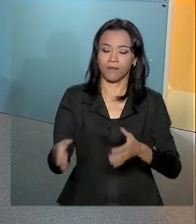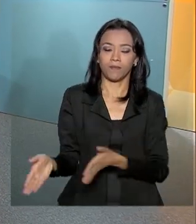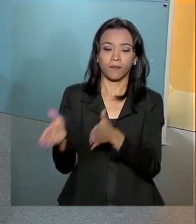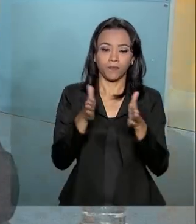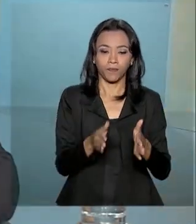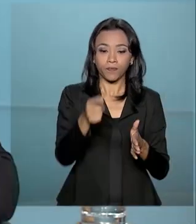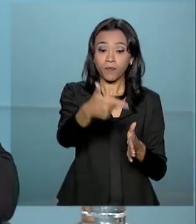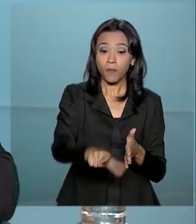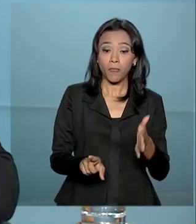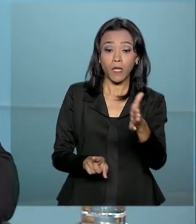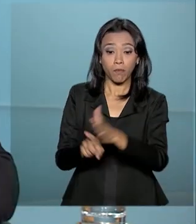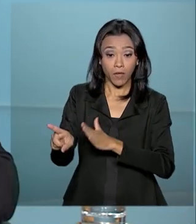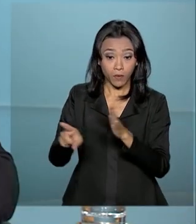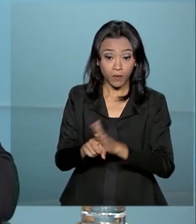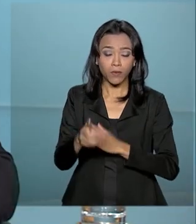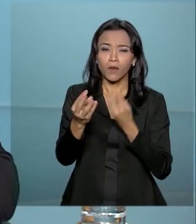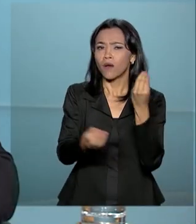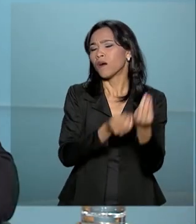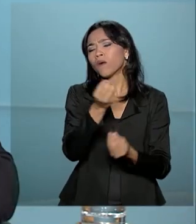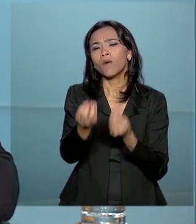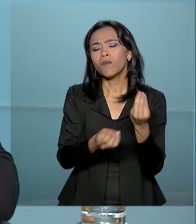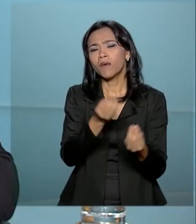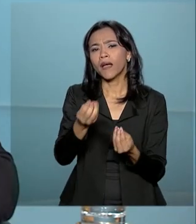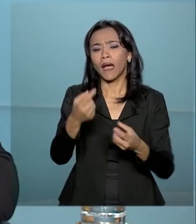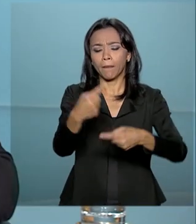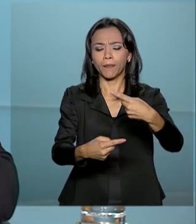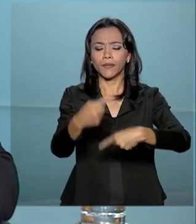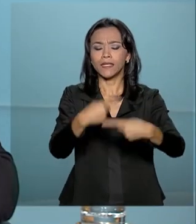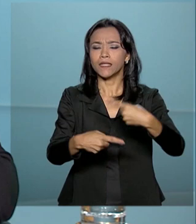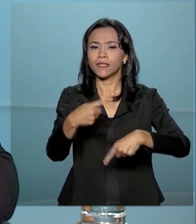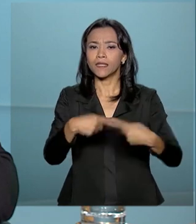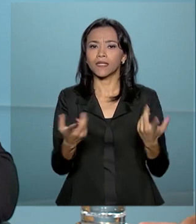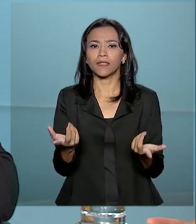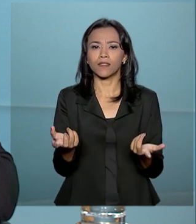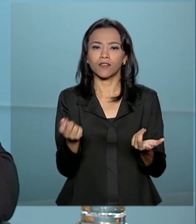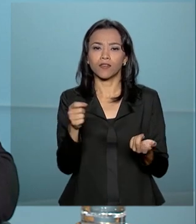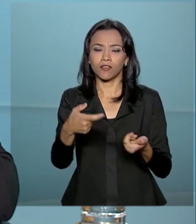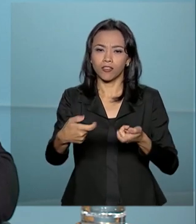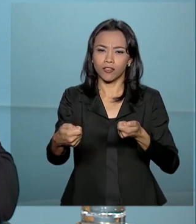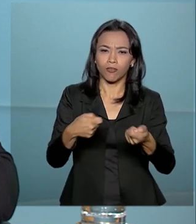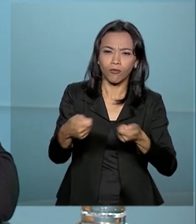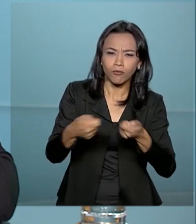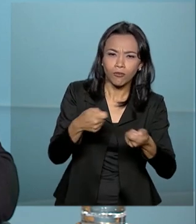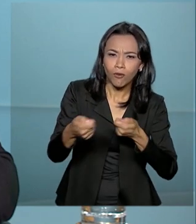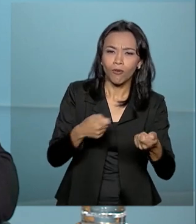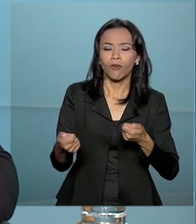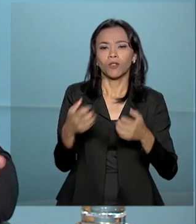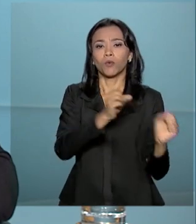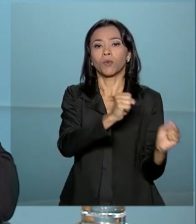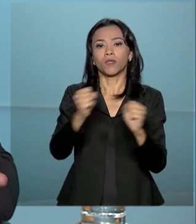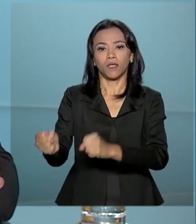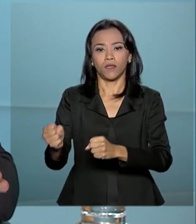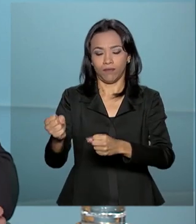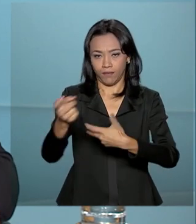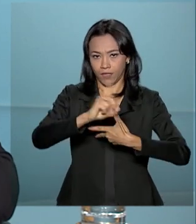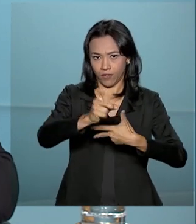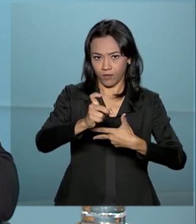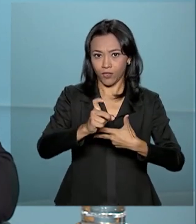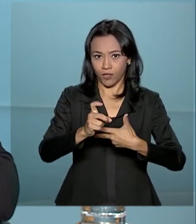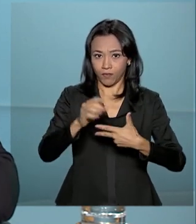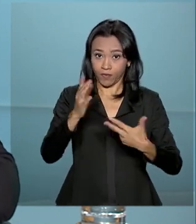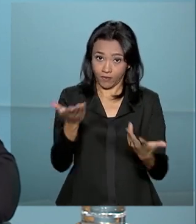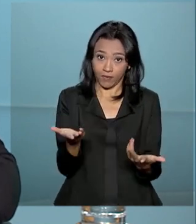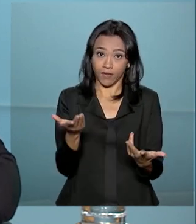ministro, é a regulamentação da política de regulação de relações institucionais e governamentais do Poder Executivo Federal, o conhecido